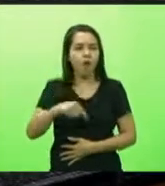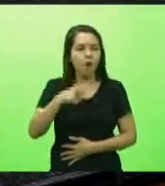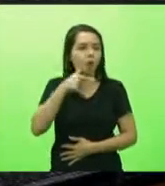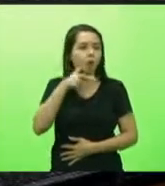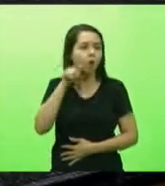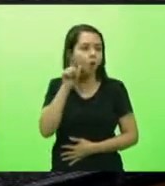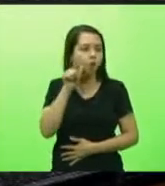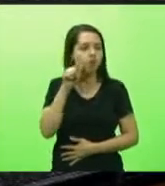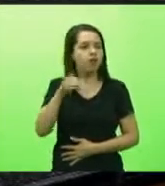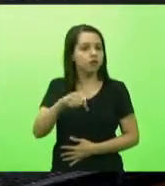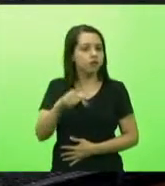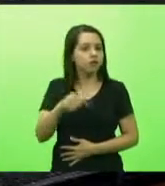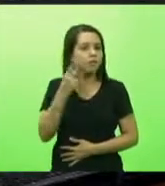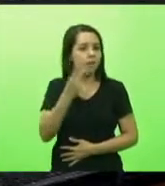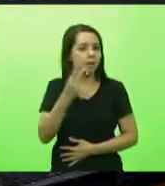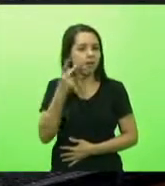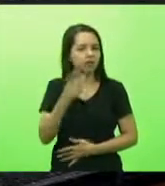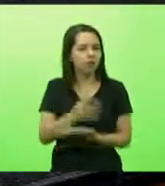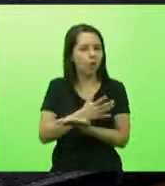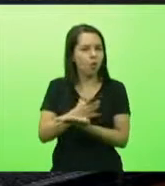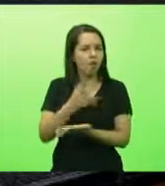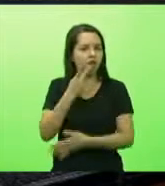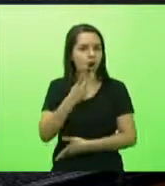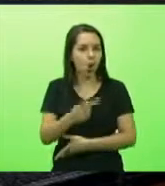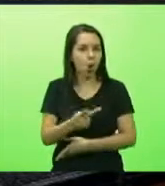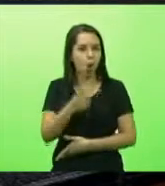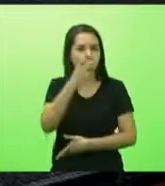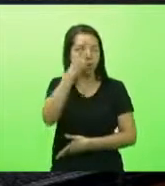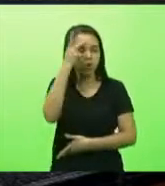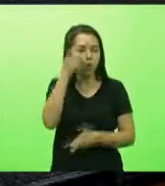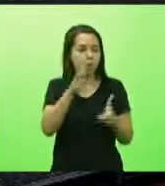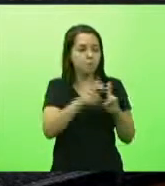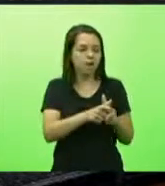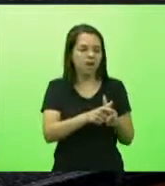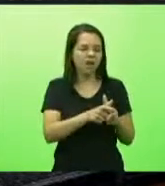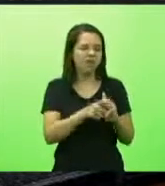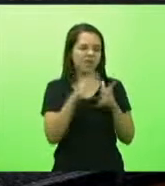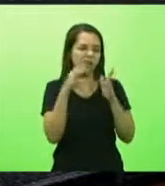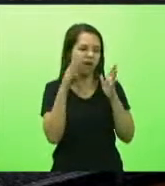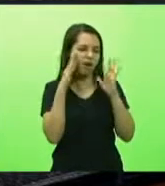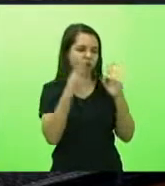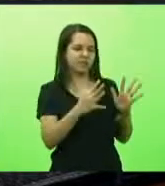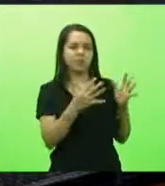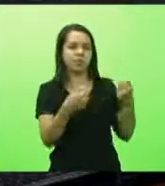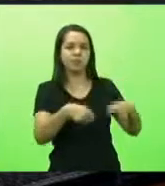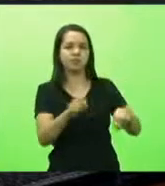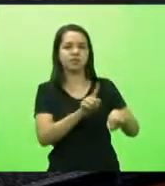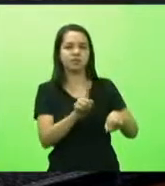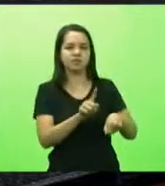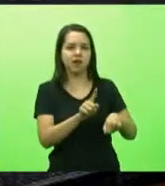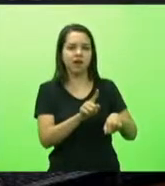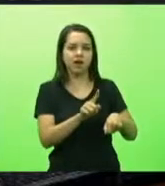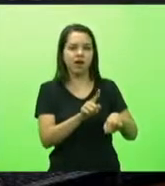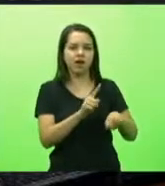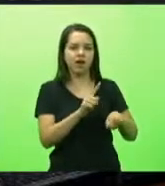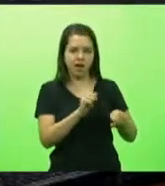teve gente que falou que a menoria não precisa ser ouvida. Uma menoria de quantos? Uns cinco,